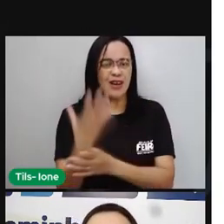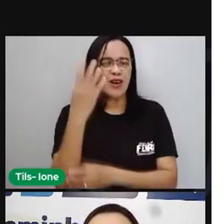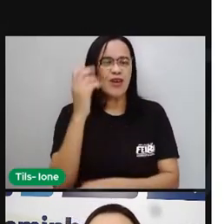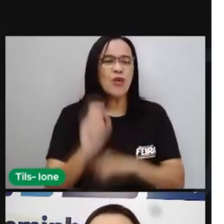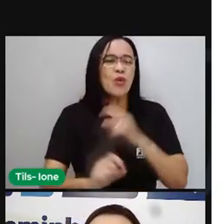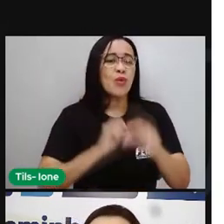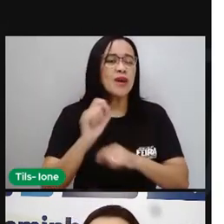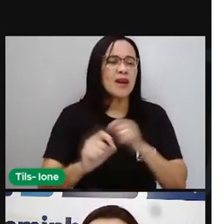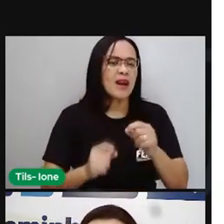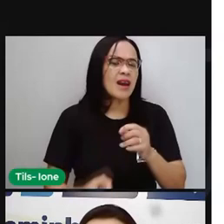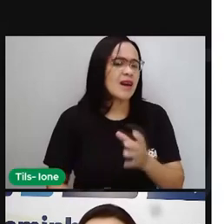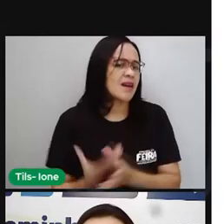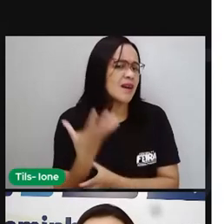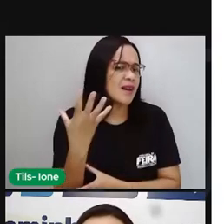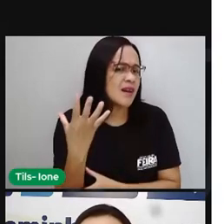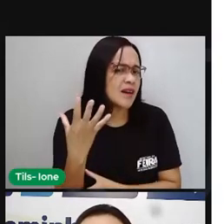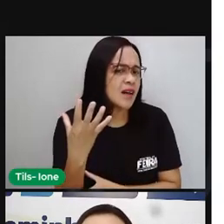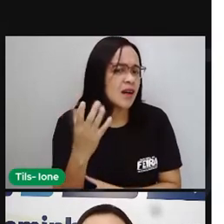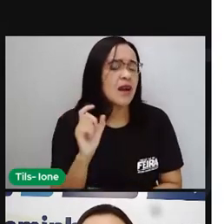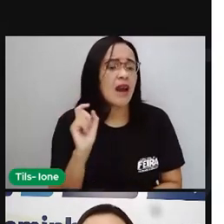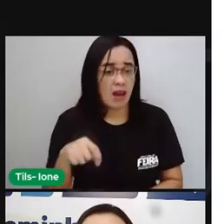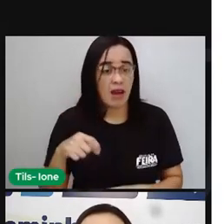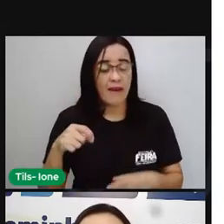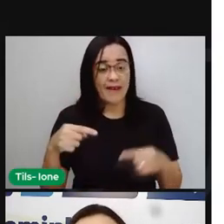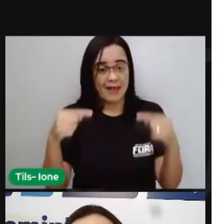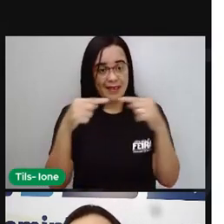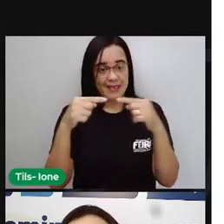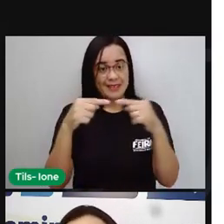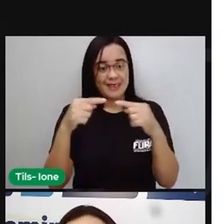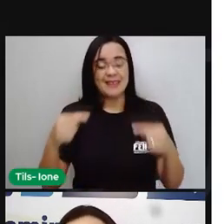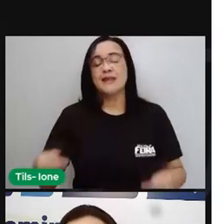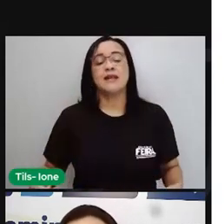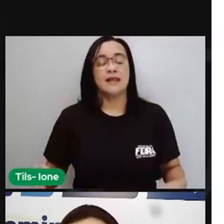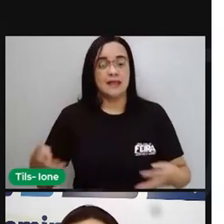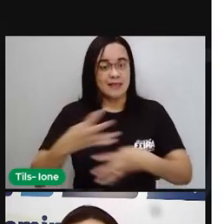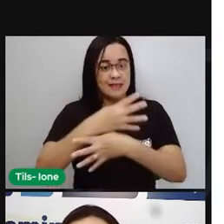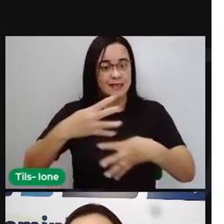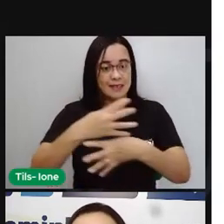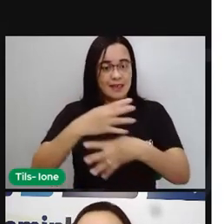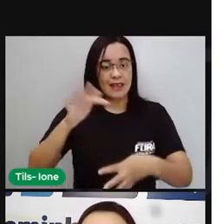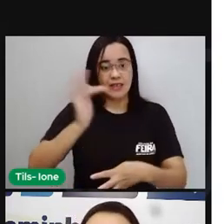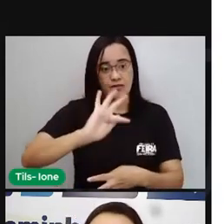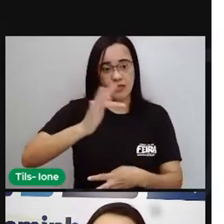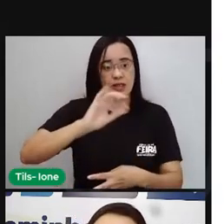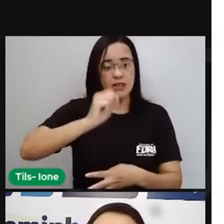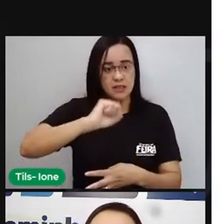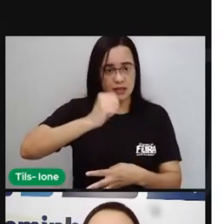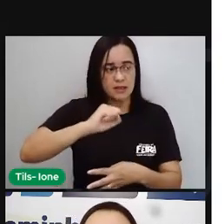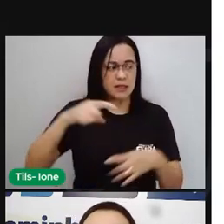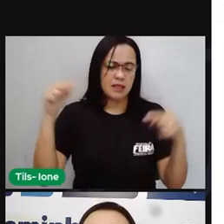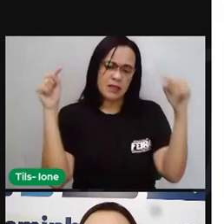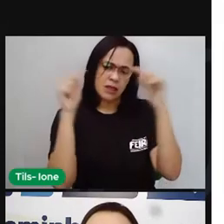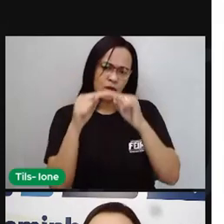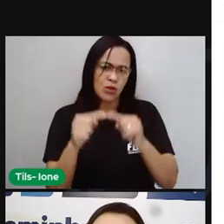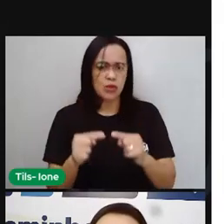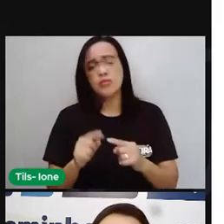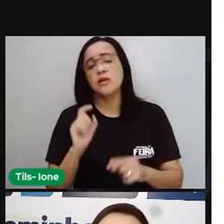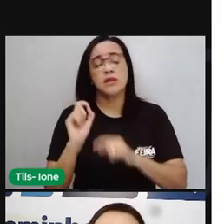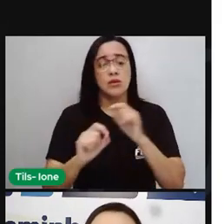cidade, sobre como a cidade se formou. E o nome aí, Santana, vem justamente pra